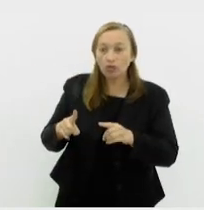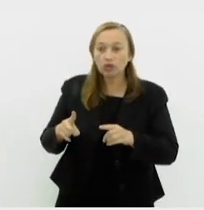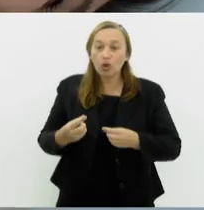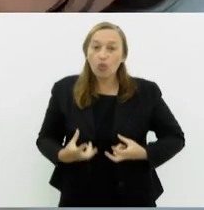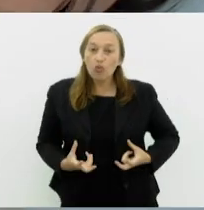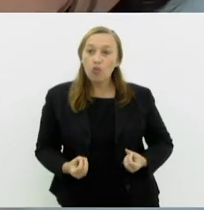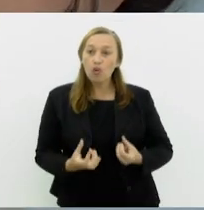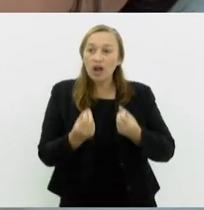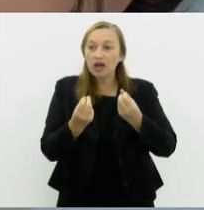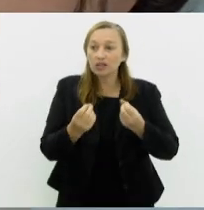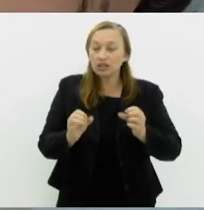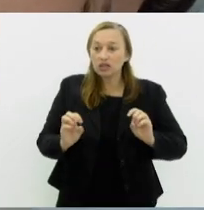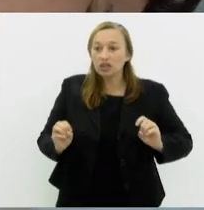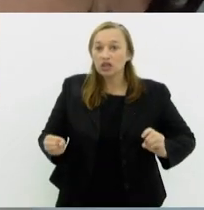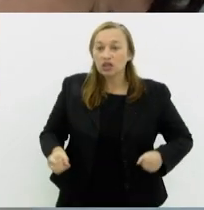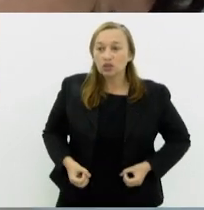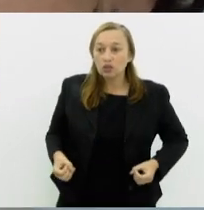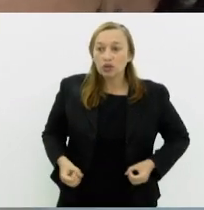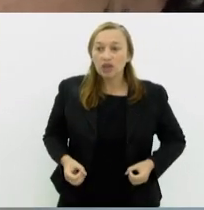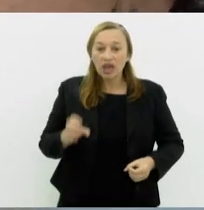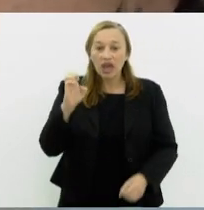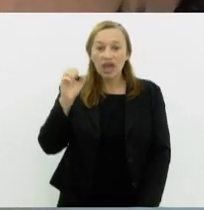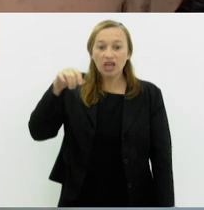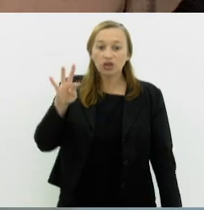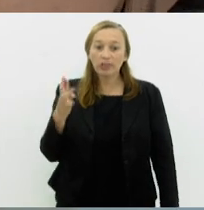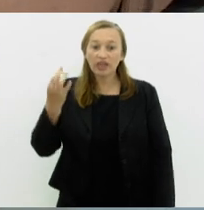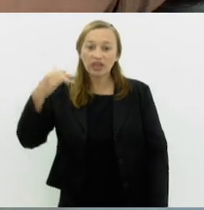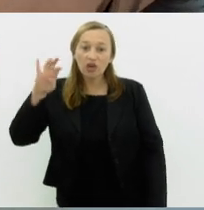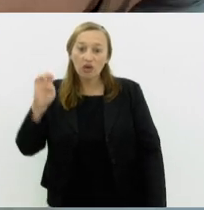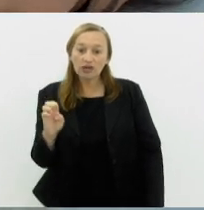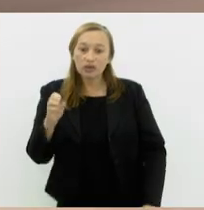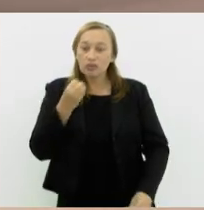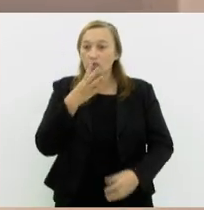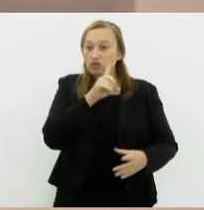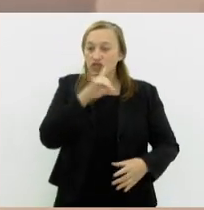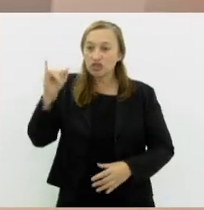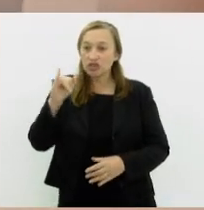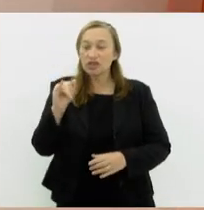de útero e endometriose. O Bom Dia Alerj começa agora.